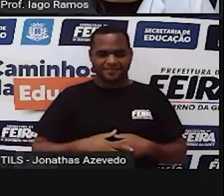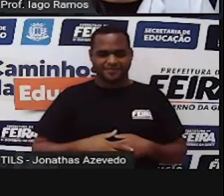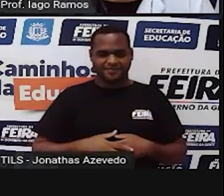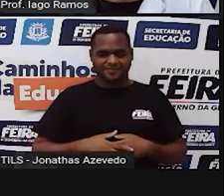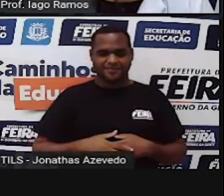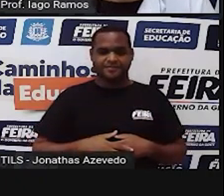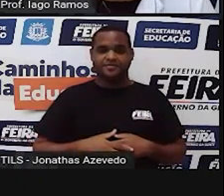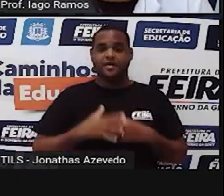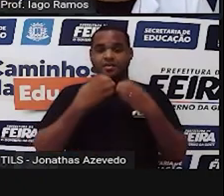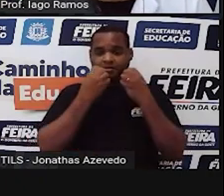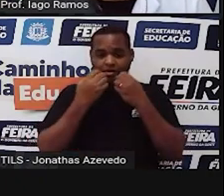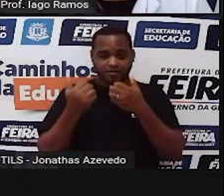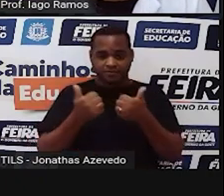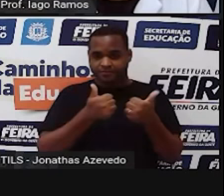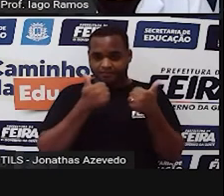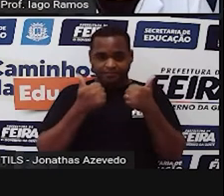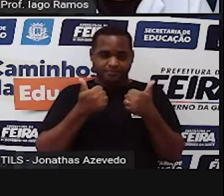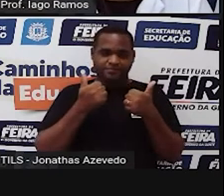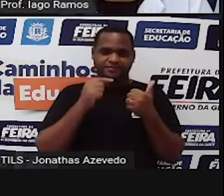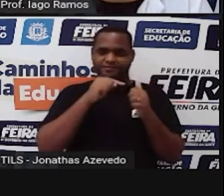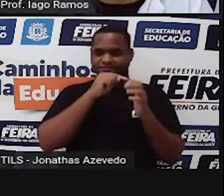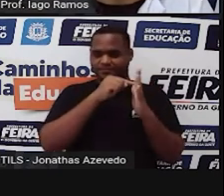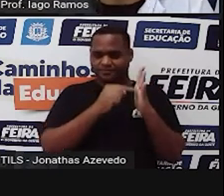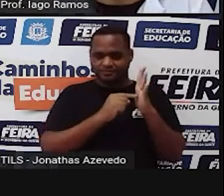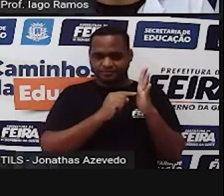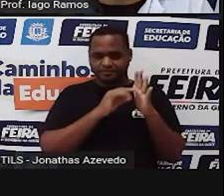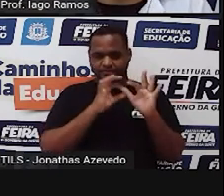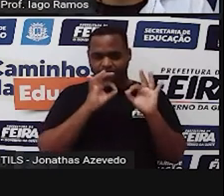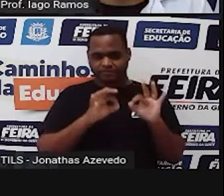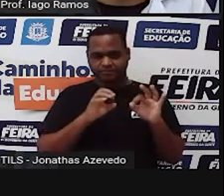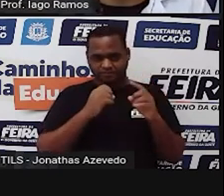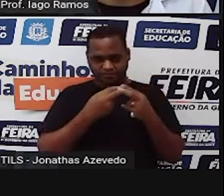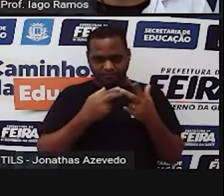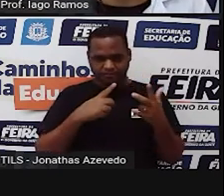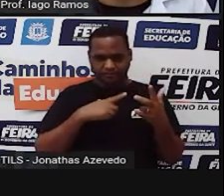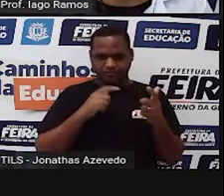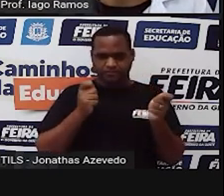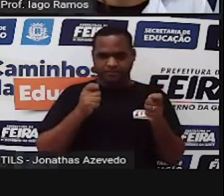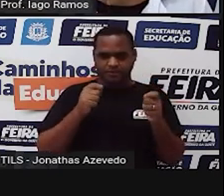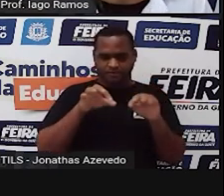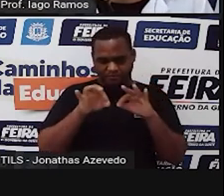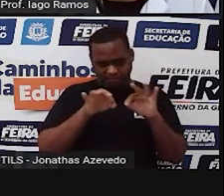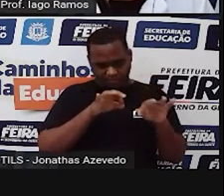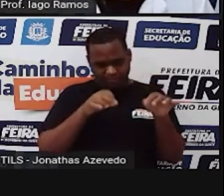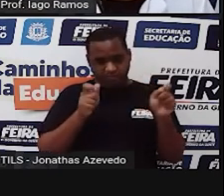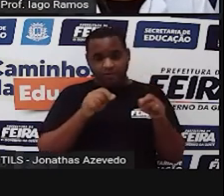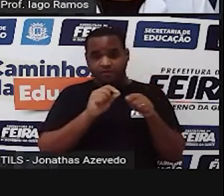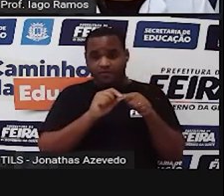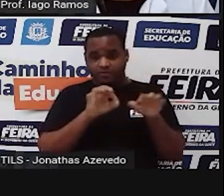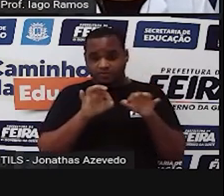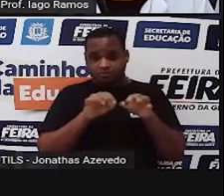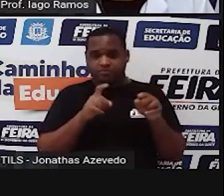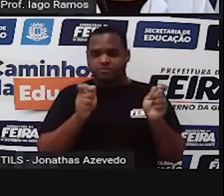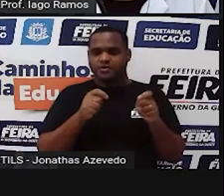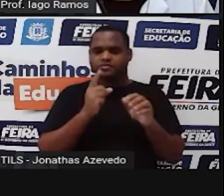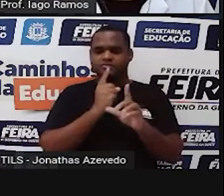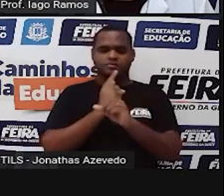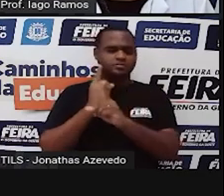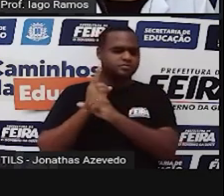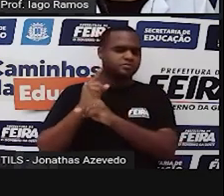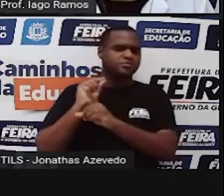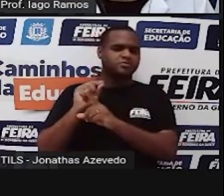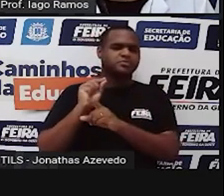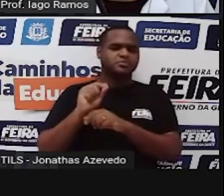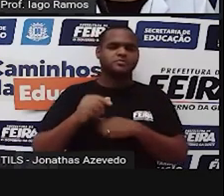Bom, e aí, calculadora, nossa amiga, né? A gente pode pegar aí e fazer. E a gente encontra, né?